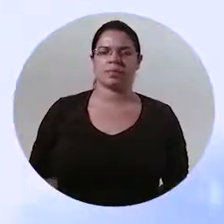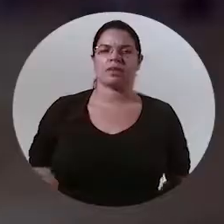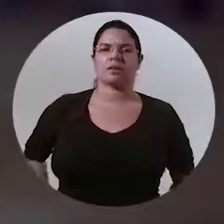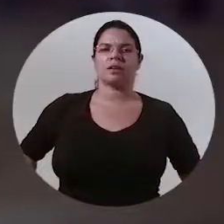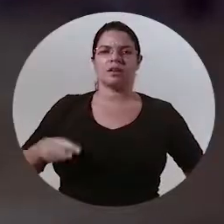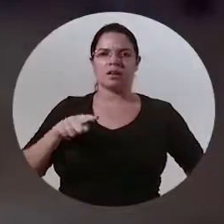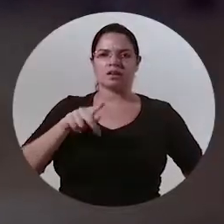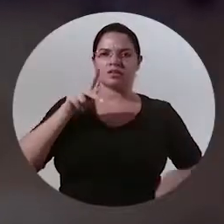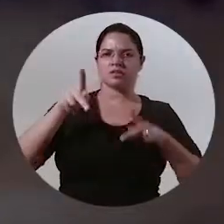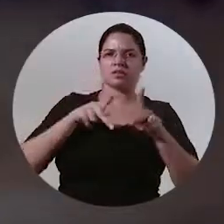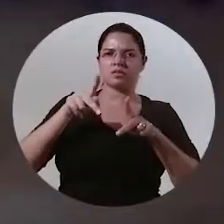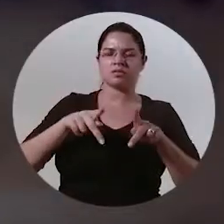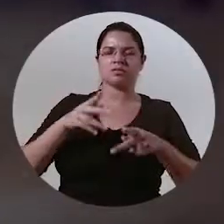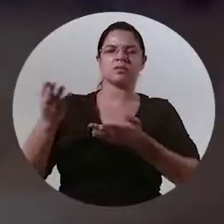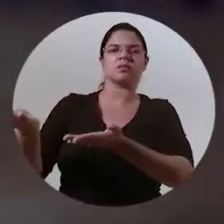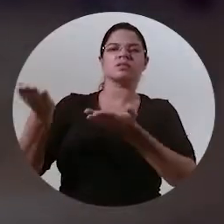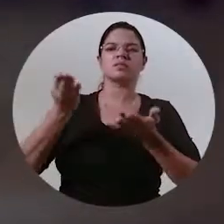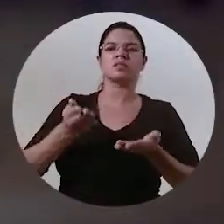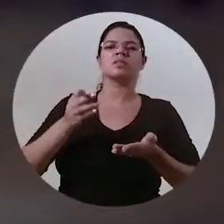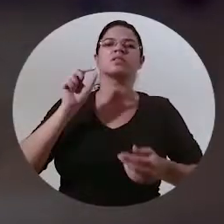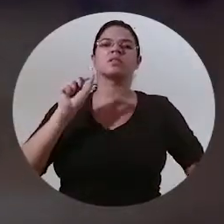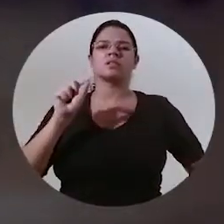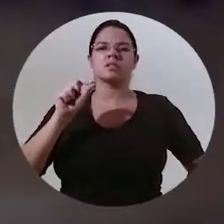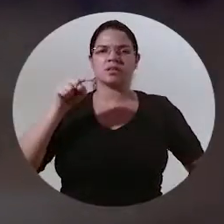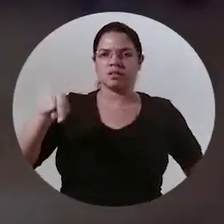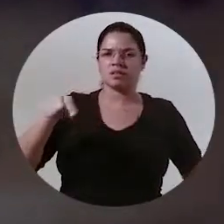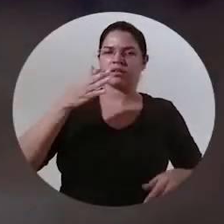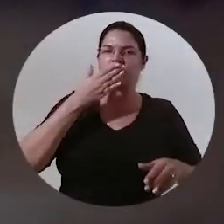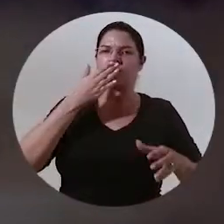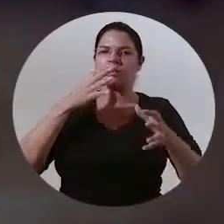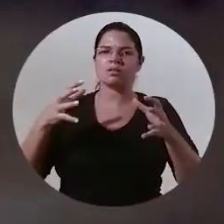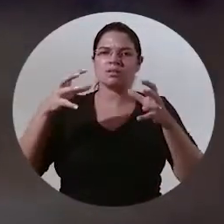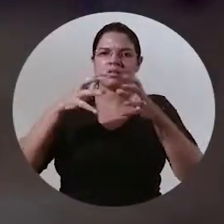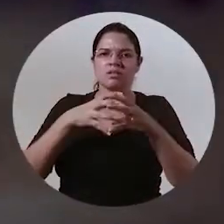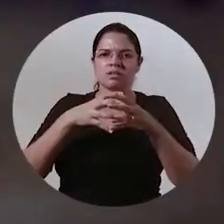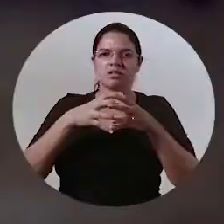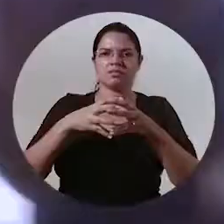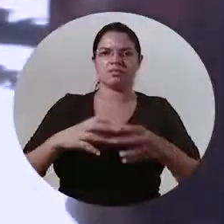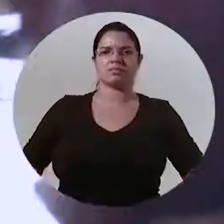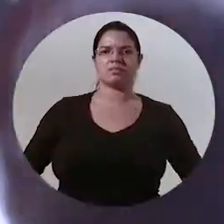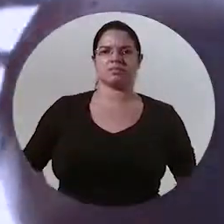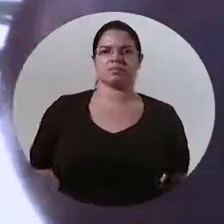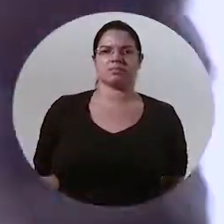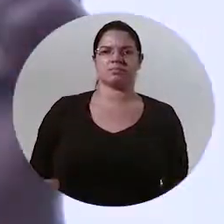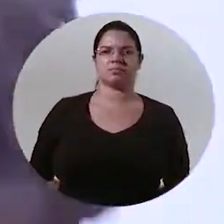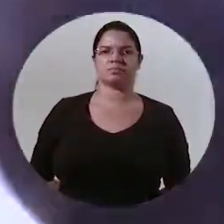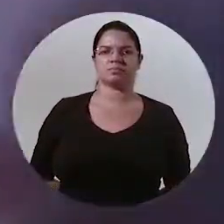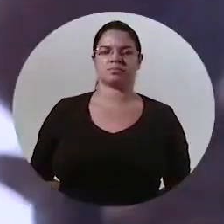Essa equipe que vem aqui vem trazendo uma vencedoria na aldeia para a aldeia